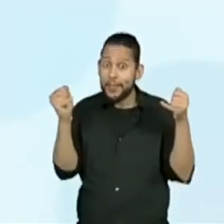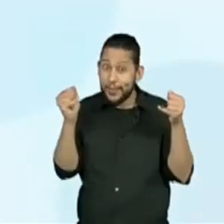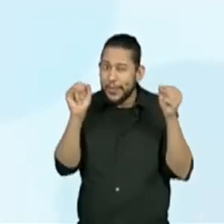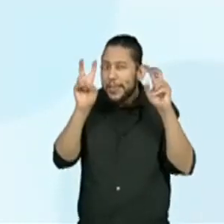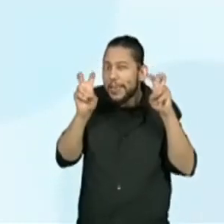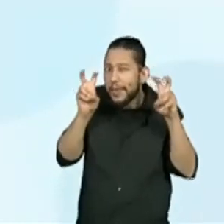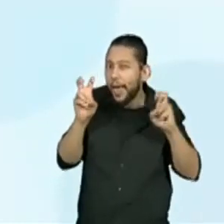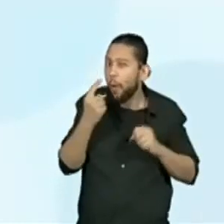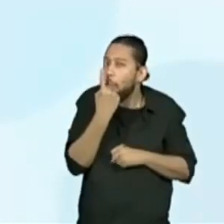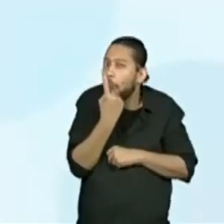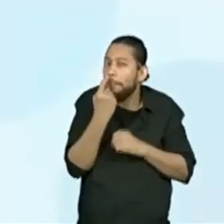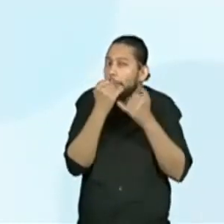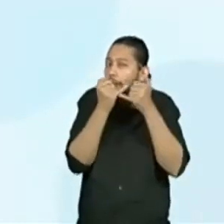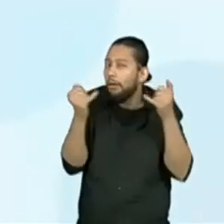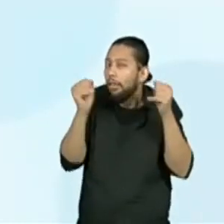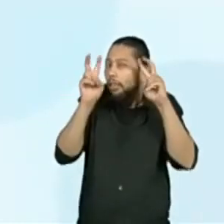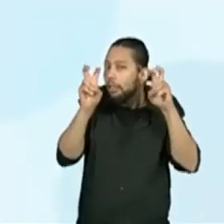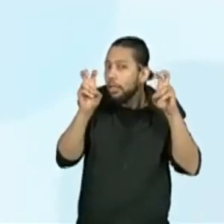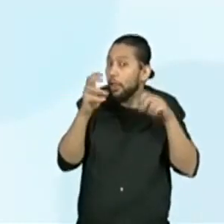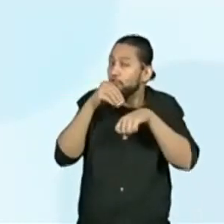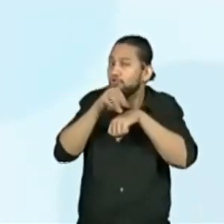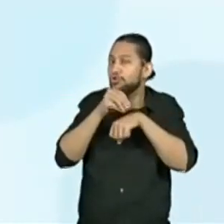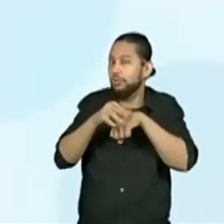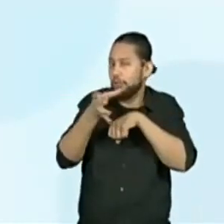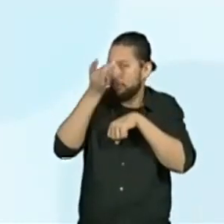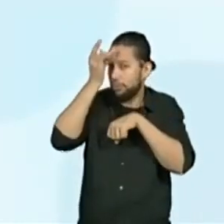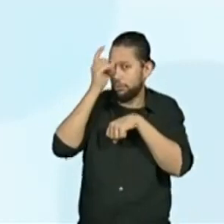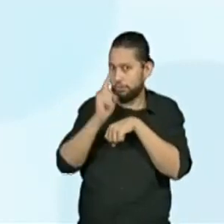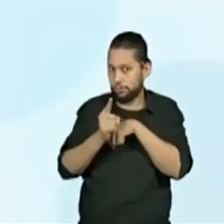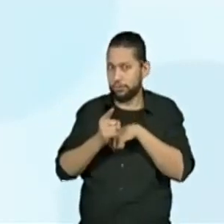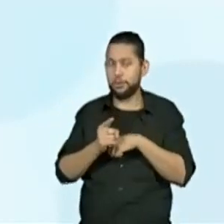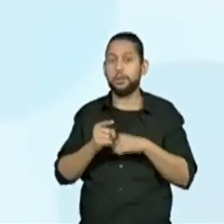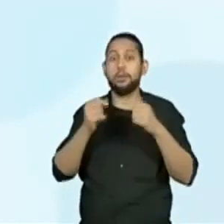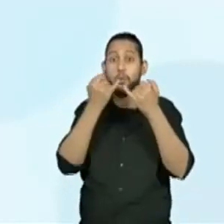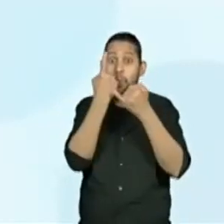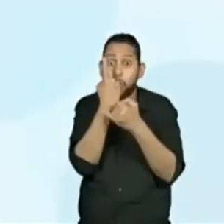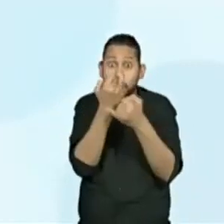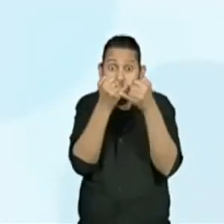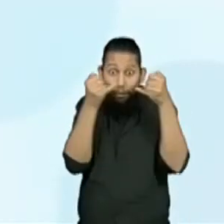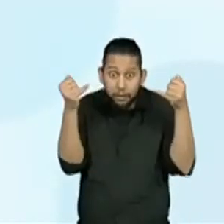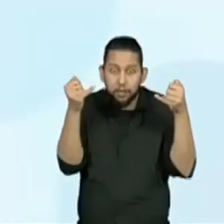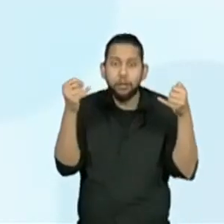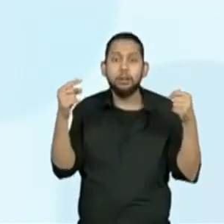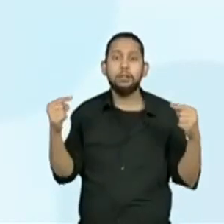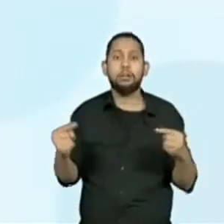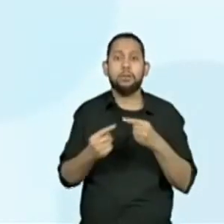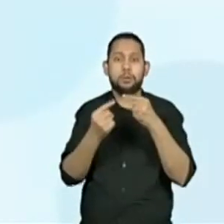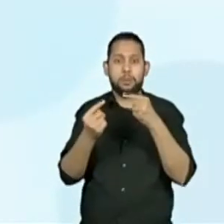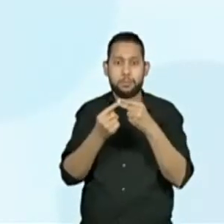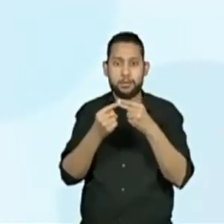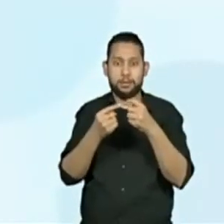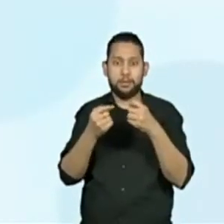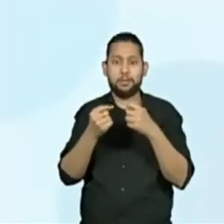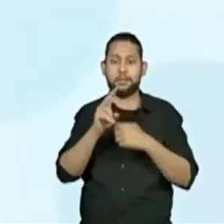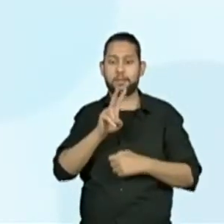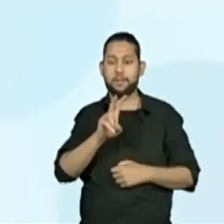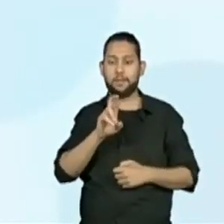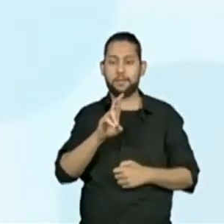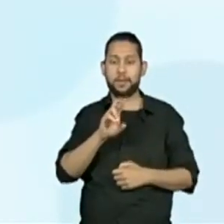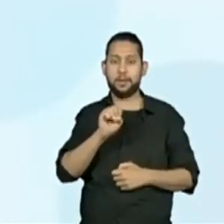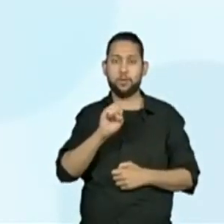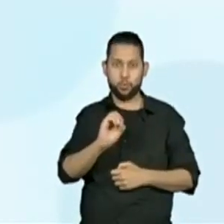aspas, que é a nossa dica, tá? É o verso. E o que seria a estrofe, então?